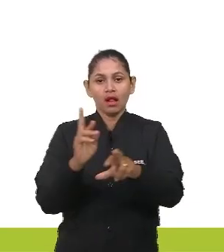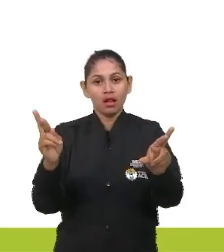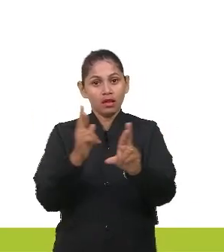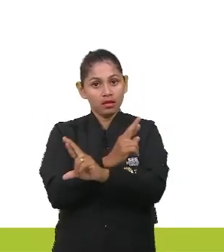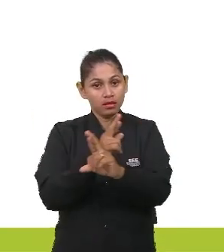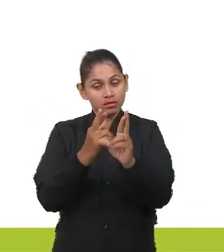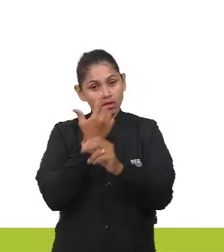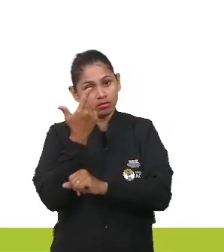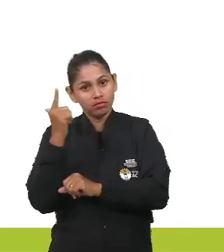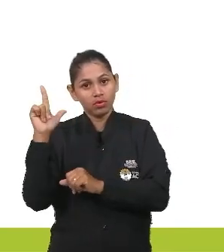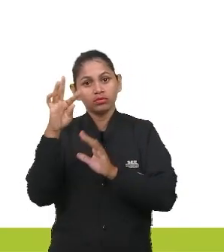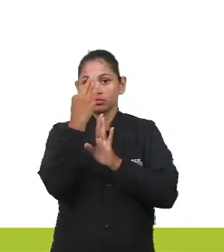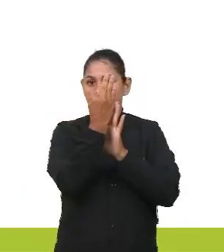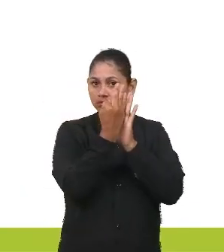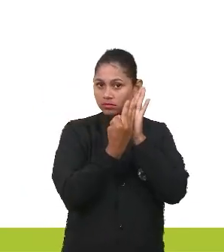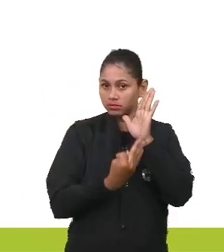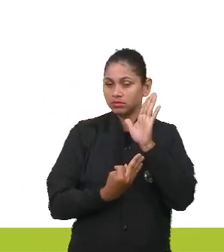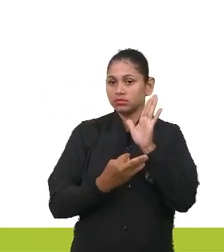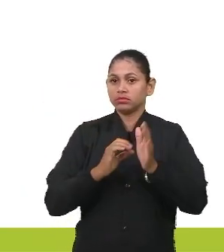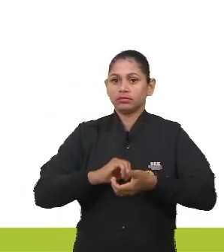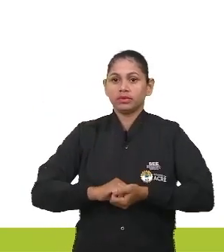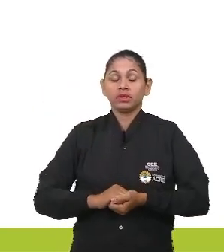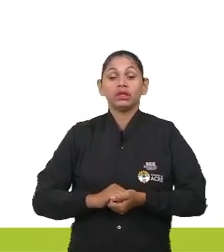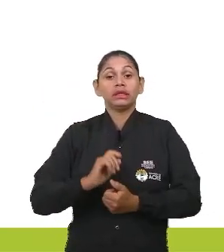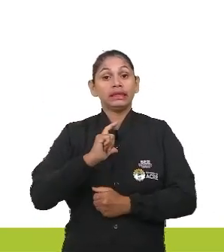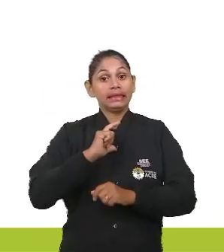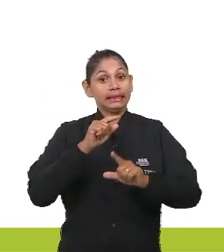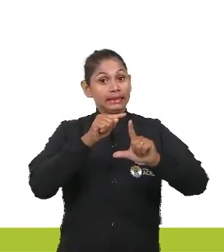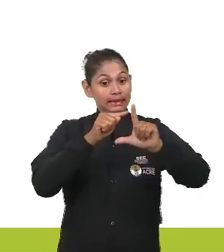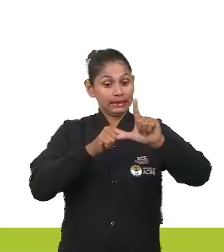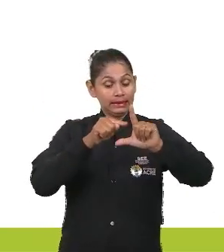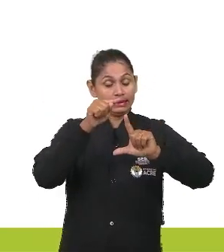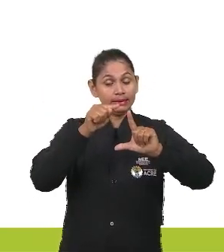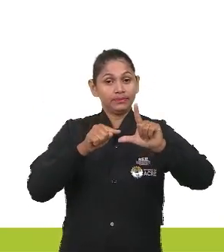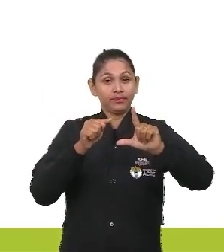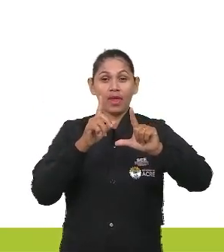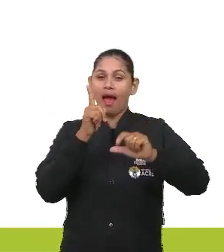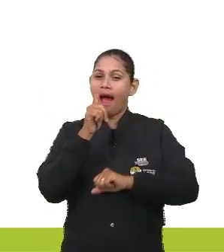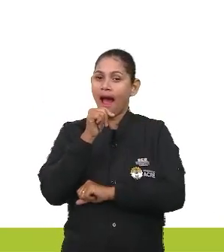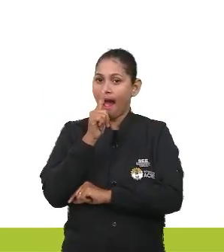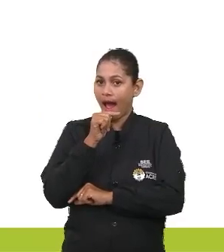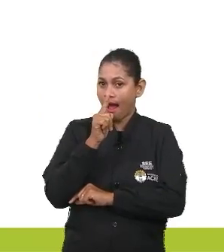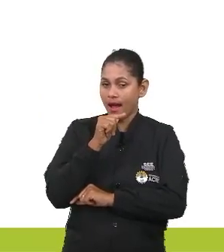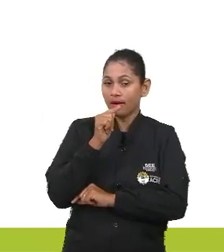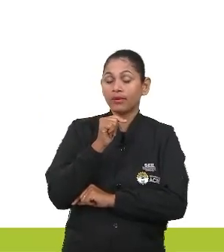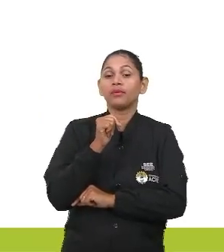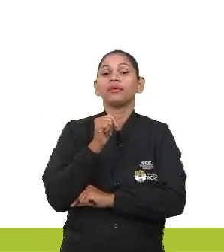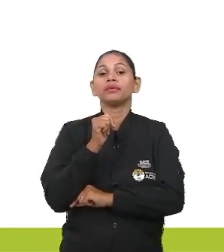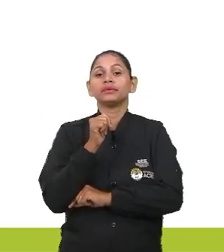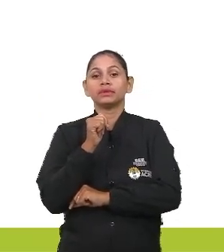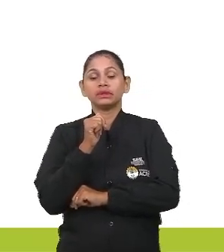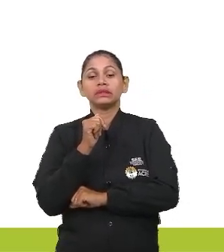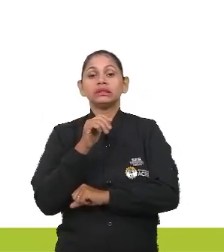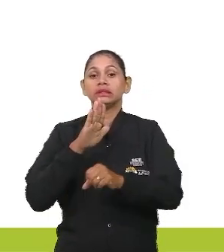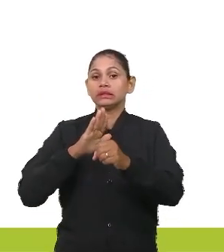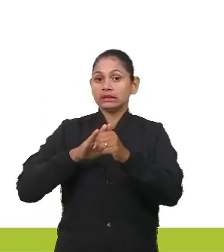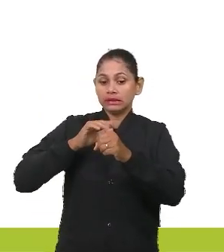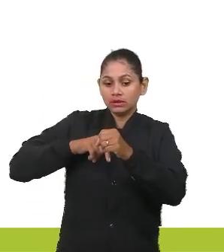textos. Temos aí uma tabela que traz os indicadores de água e esgoto no Brasil. Mas